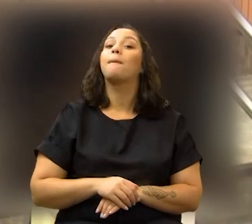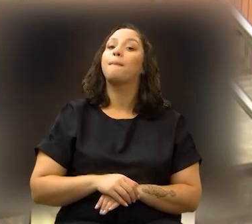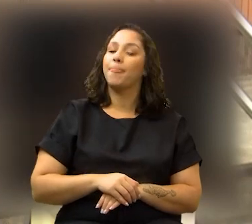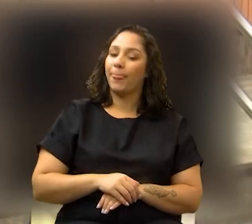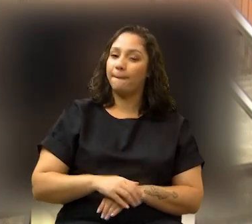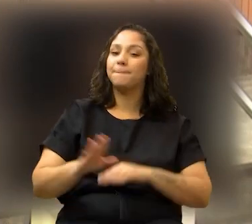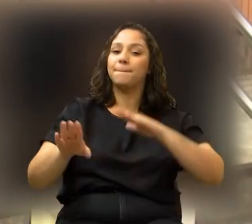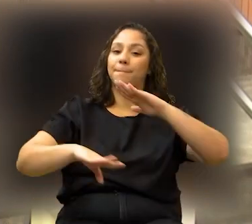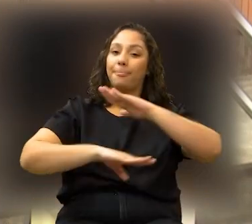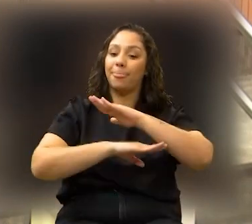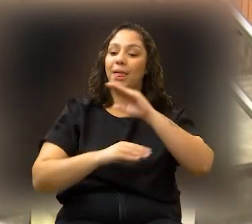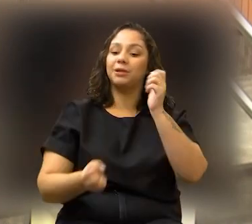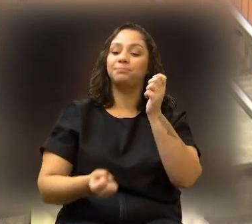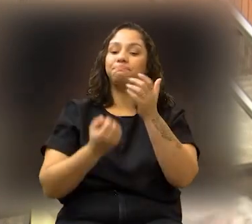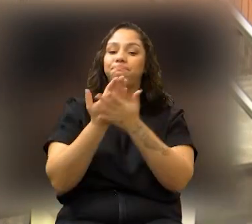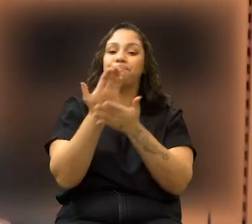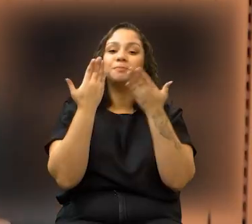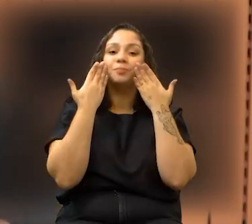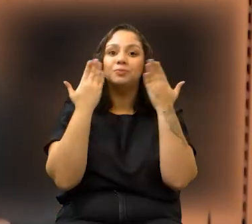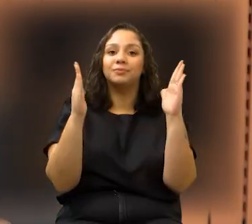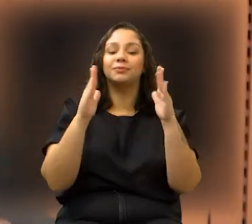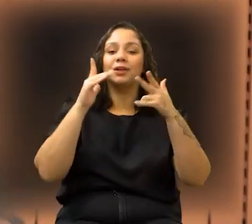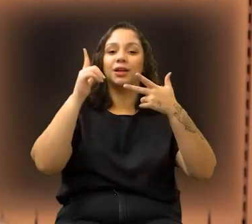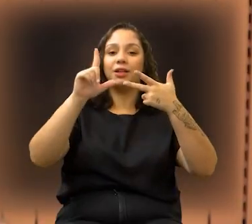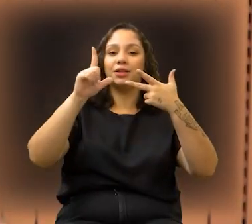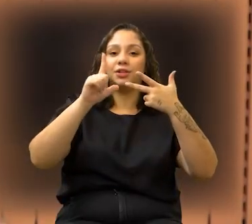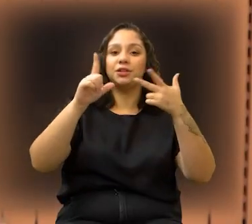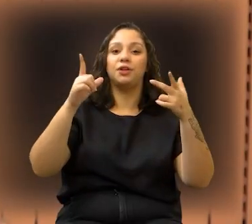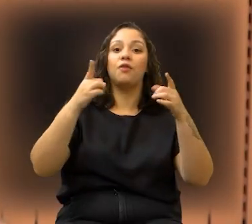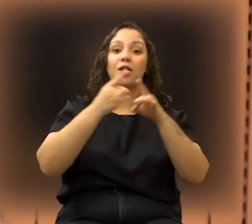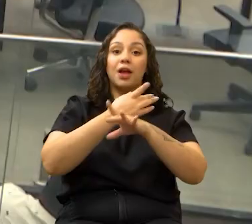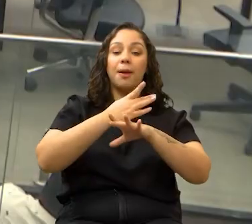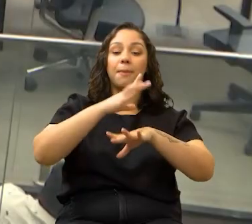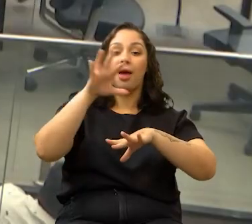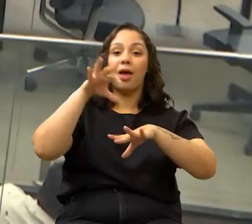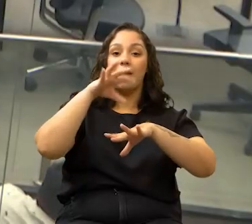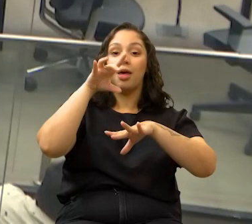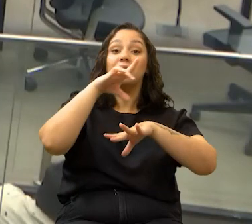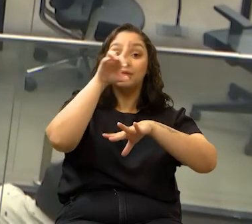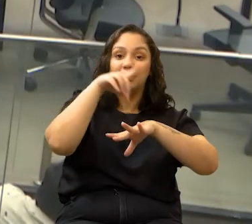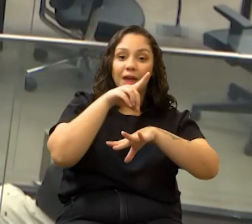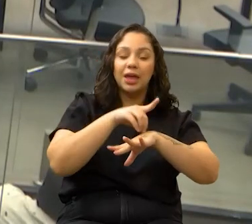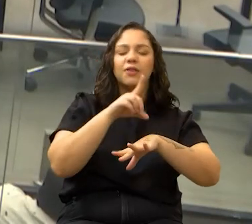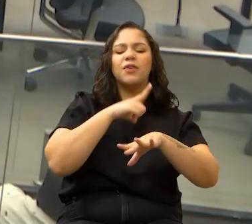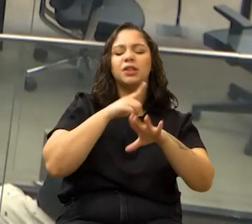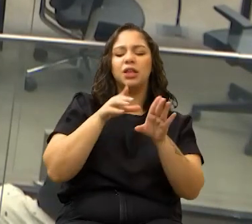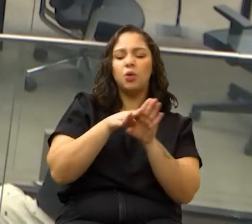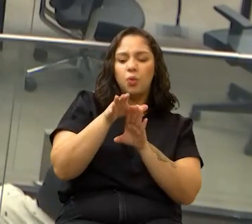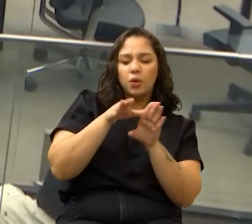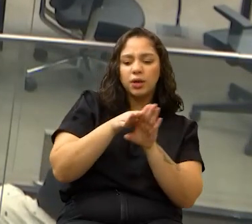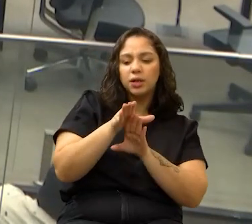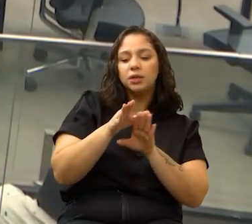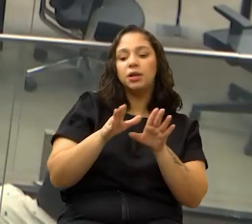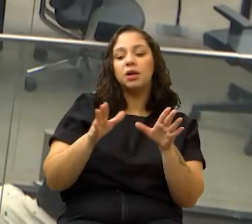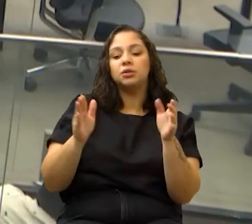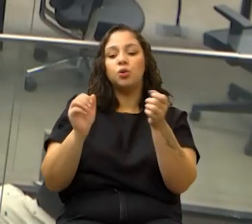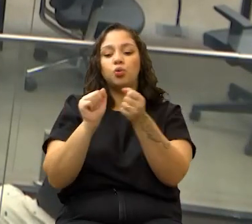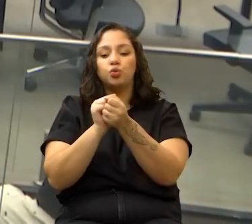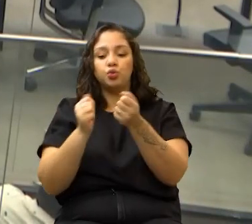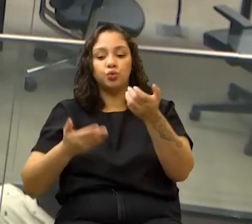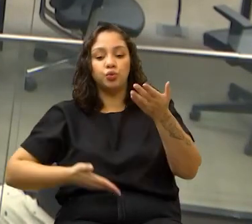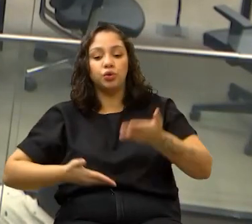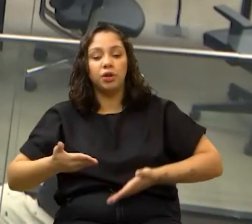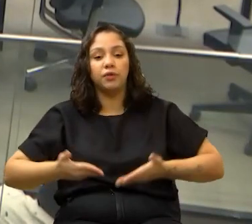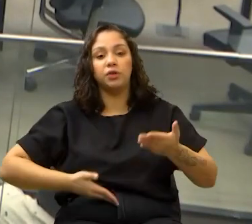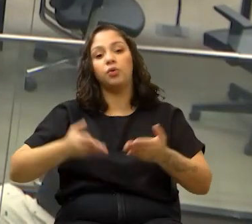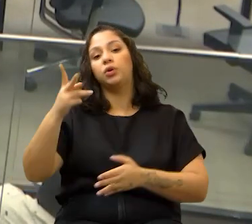A Câmara de Campinas criou a Frente de Combate à Dengue do Legislativo, que vai desenvolver uma série de ações de orientação junto